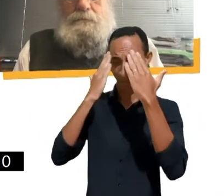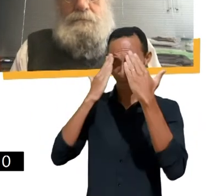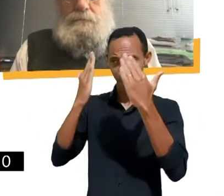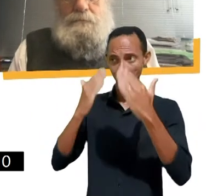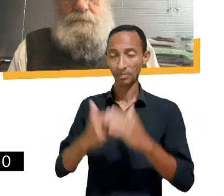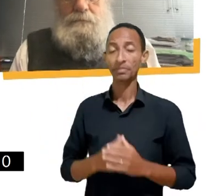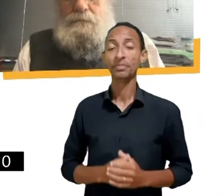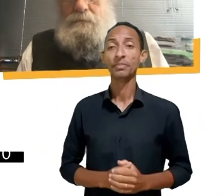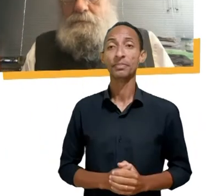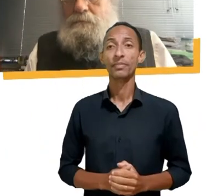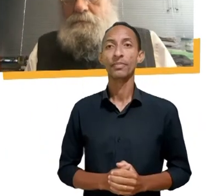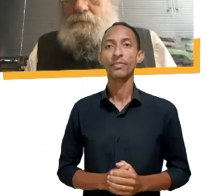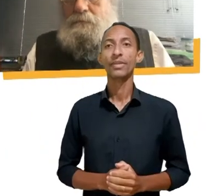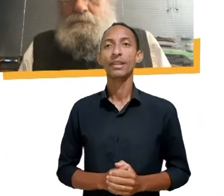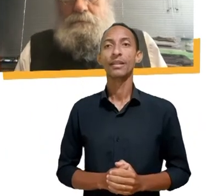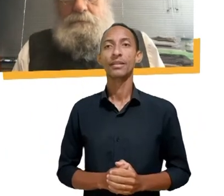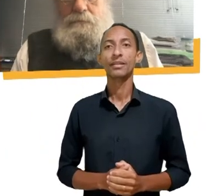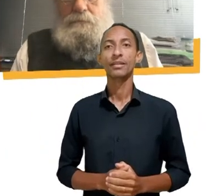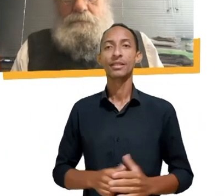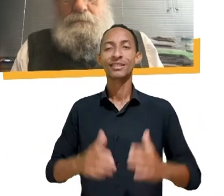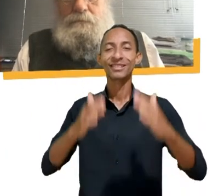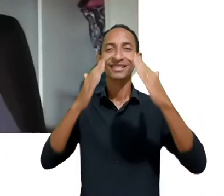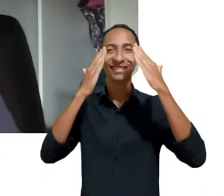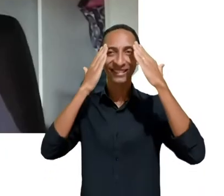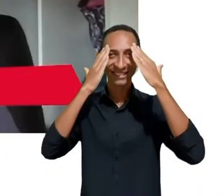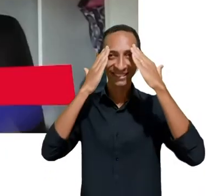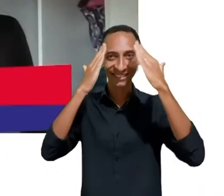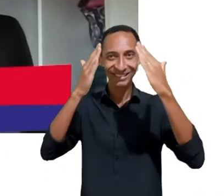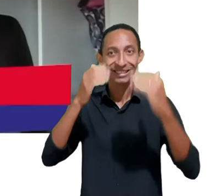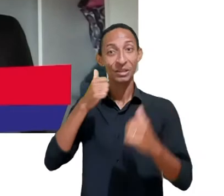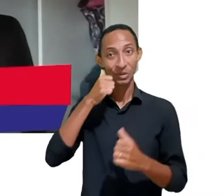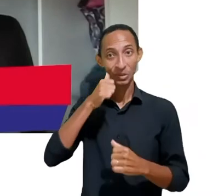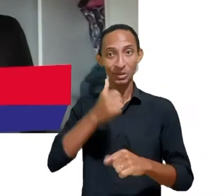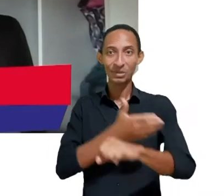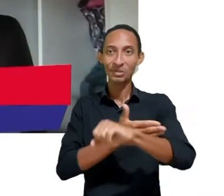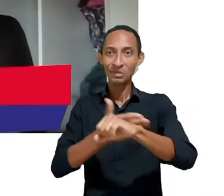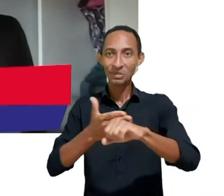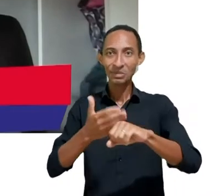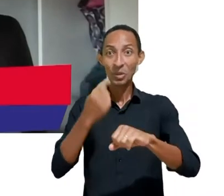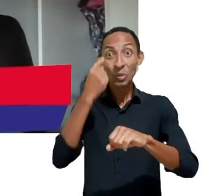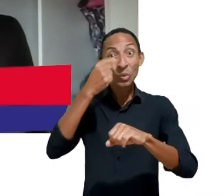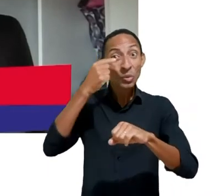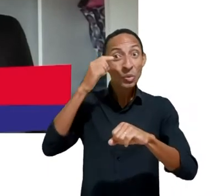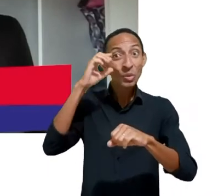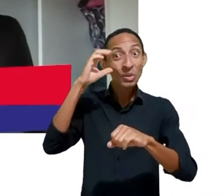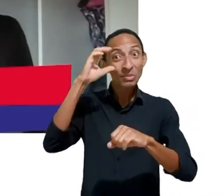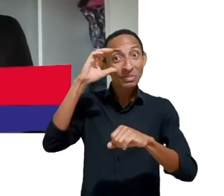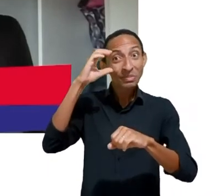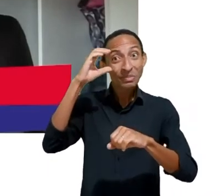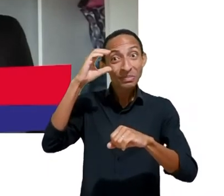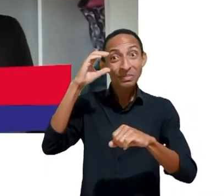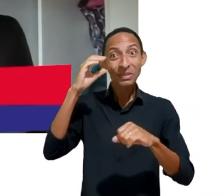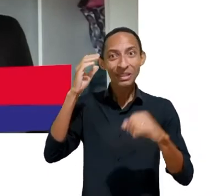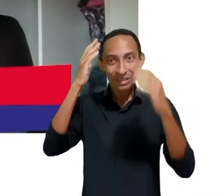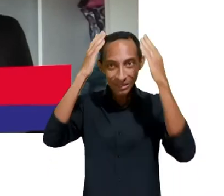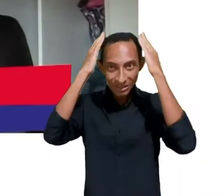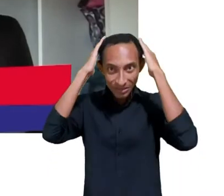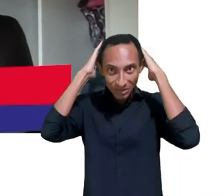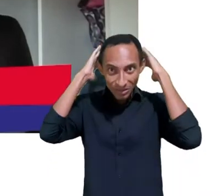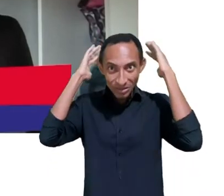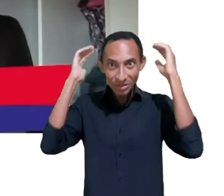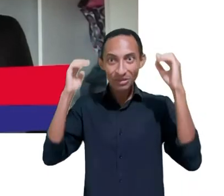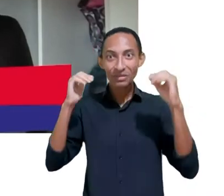Obrigada. Eu sou uma mulher branca de olhos castanhas, cabelo curto, estou usando uma camisa